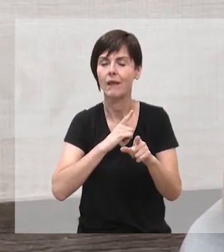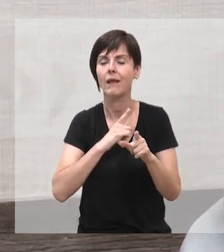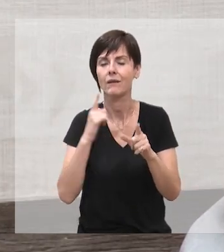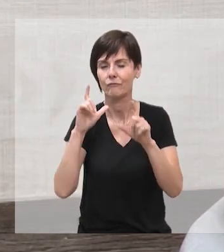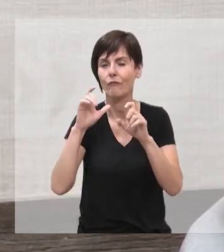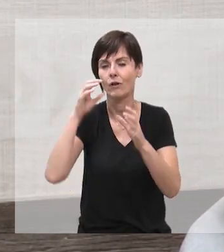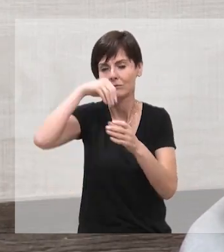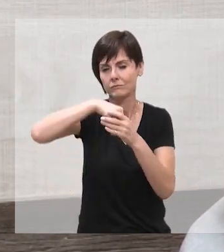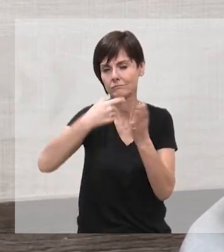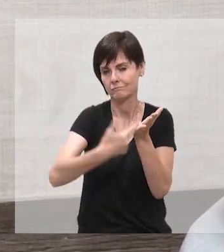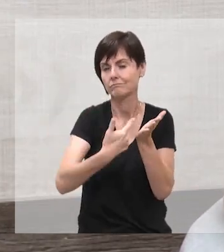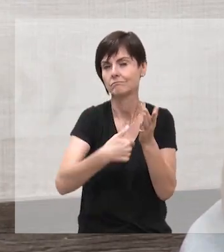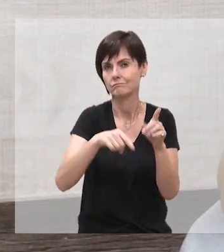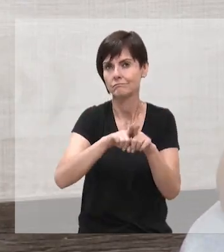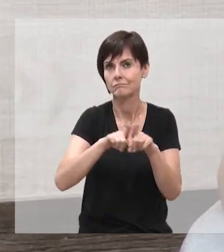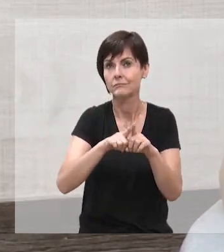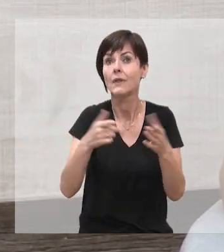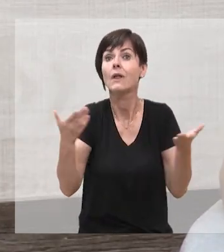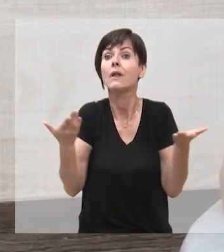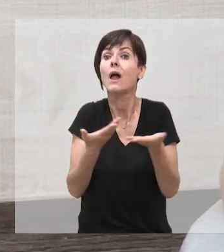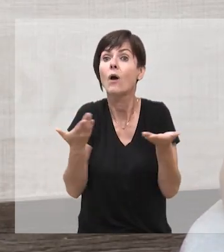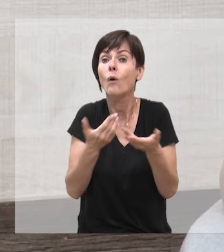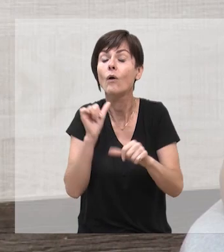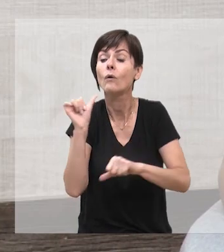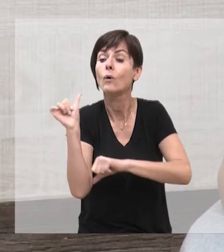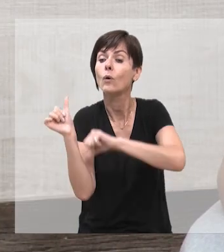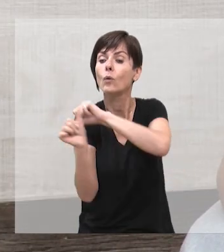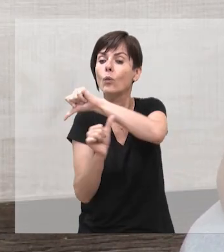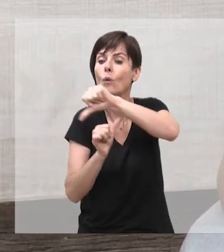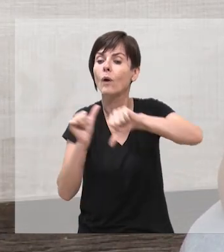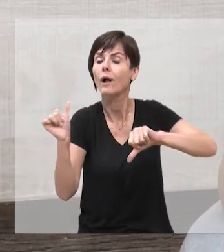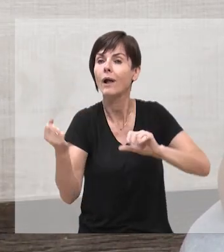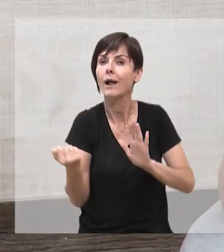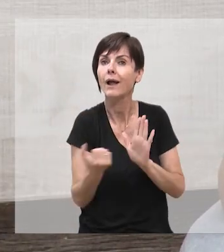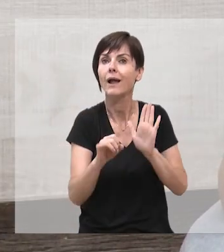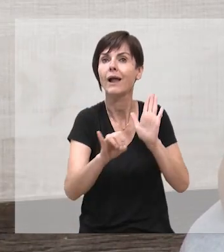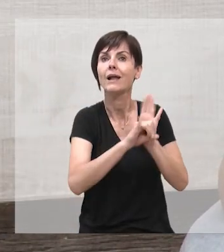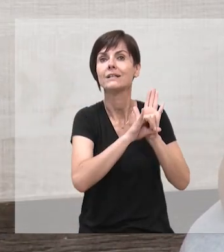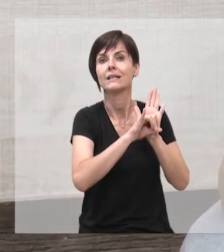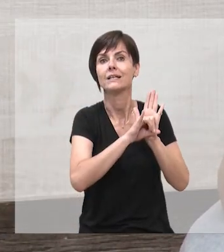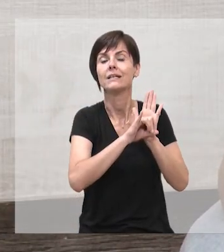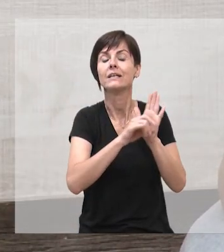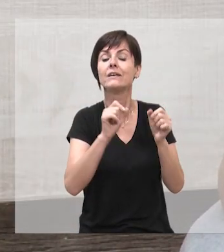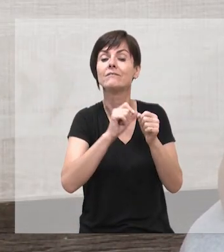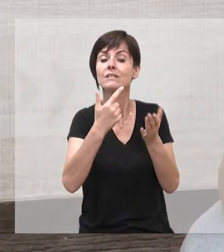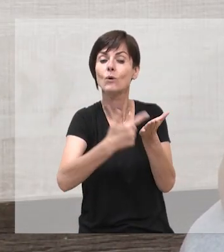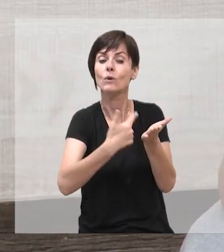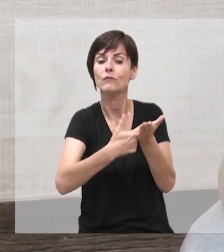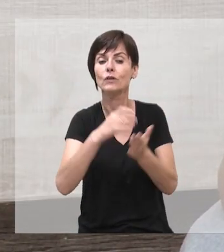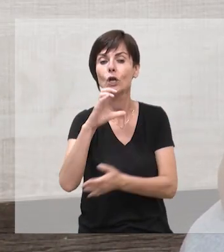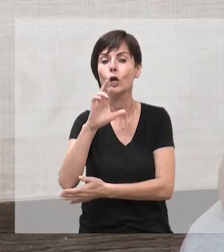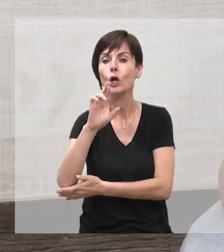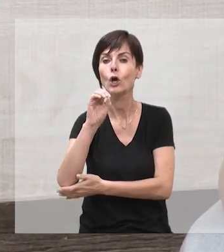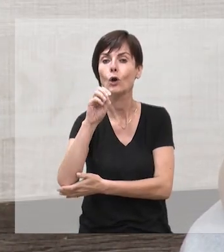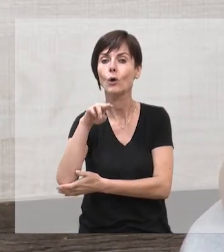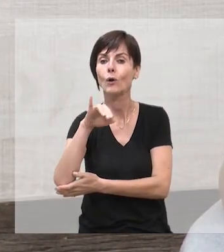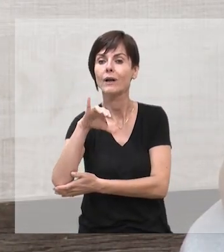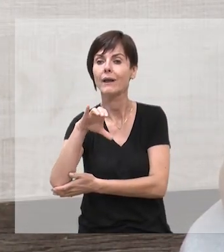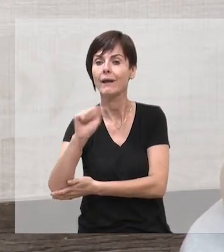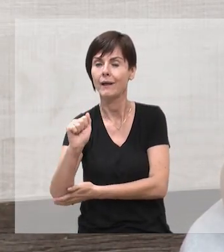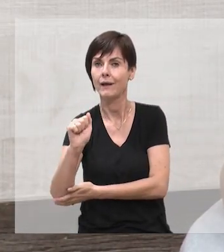inclusive, né, tem fotos internas também, e agora a gente vai mudar a identidade do livro de crônica justamente,